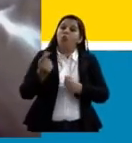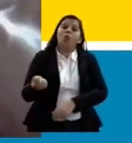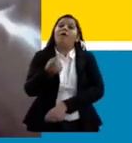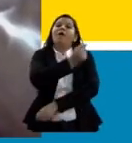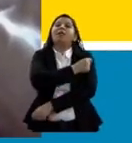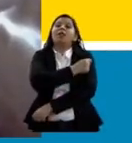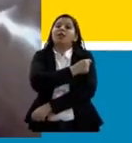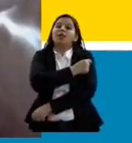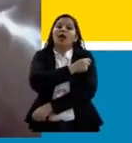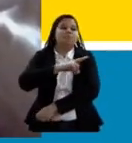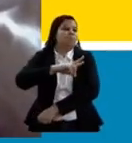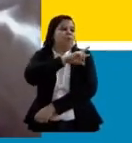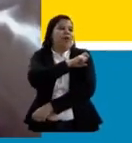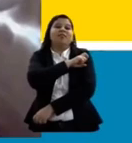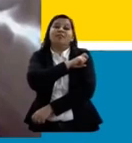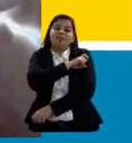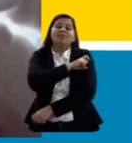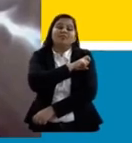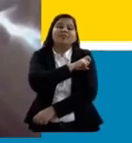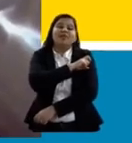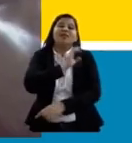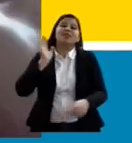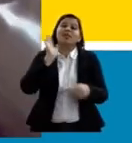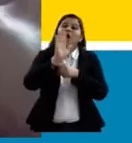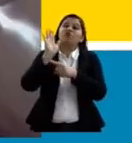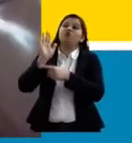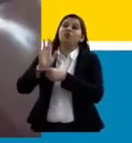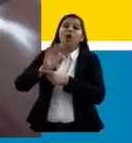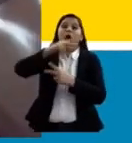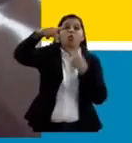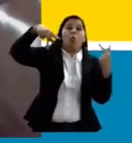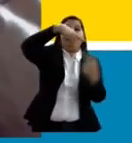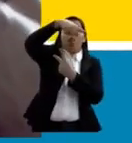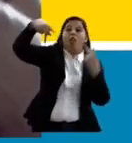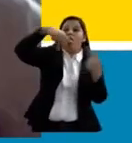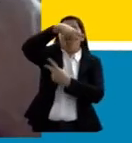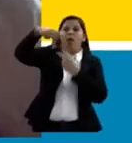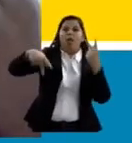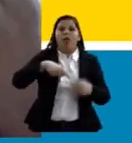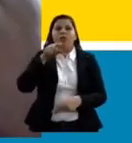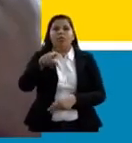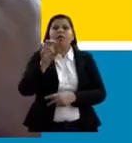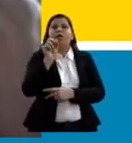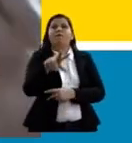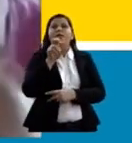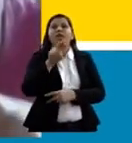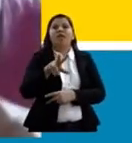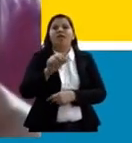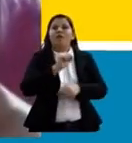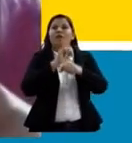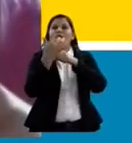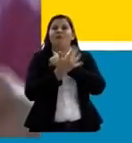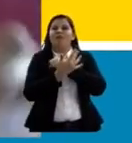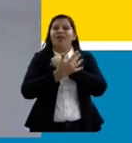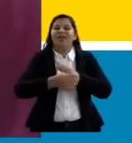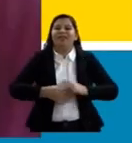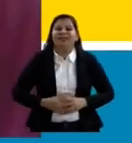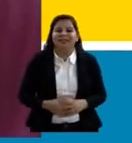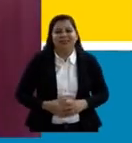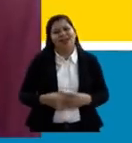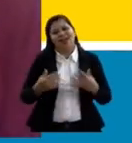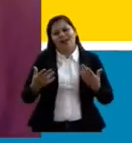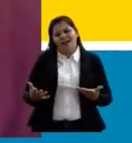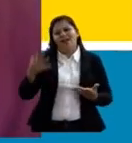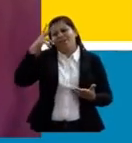está salvando o planeta. Desse vírus, né? Desse vírus. É verdade. Você está muito